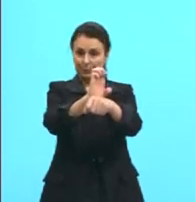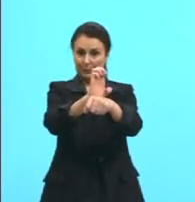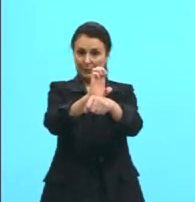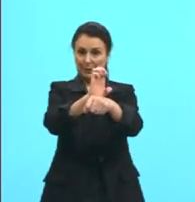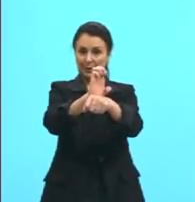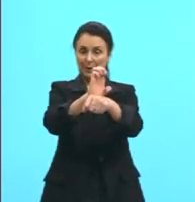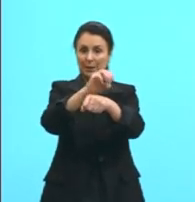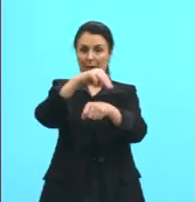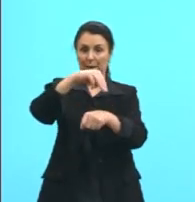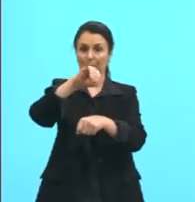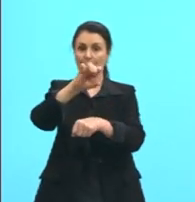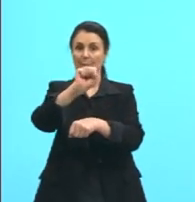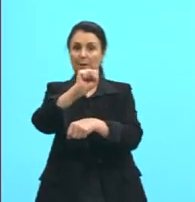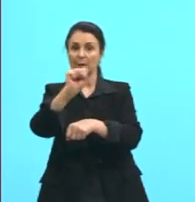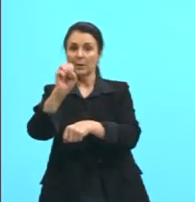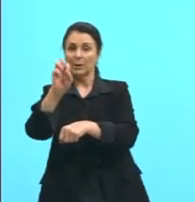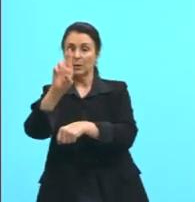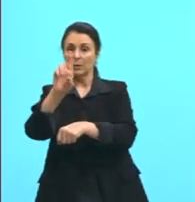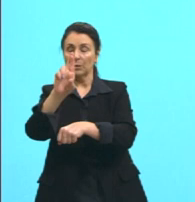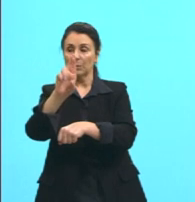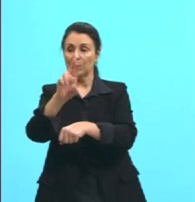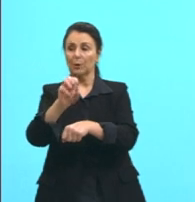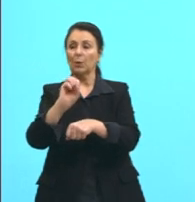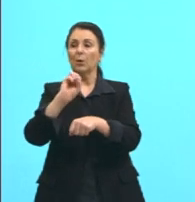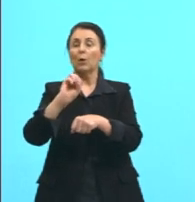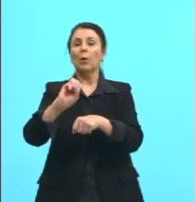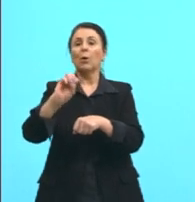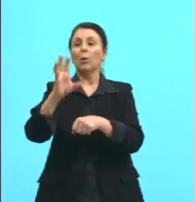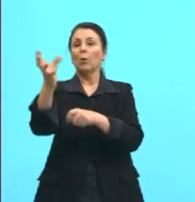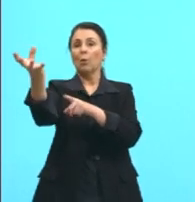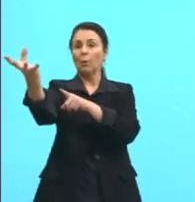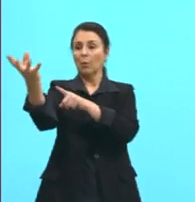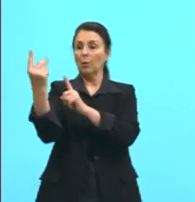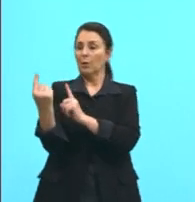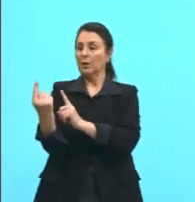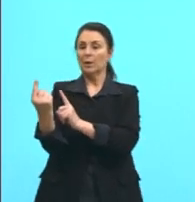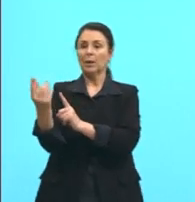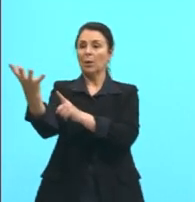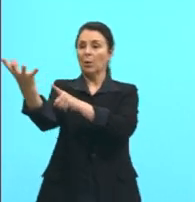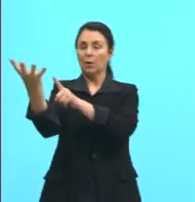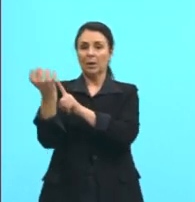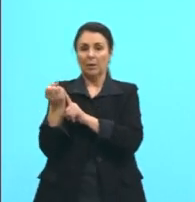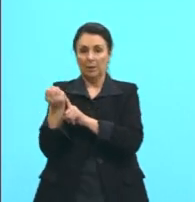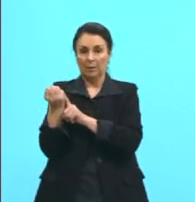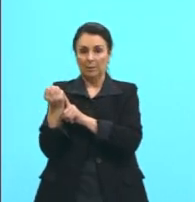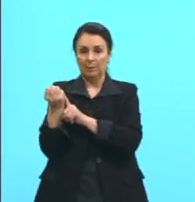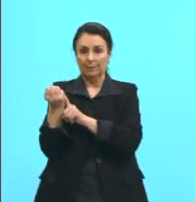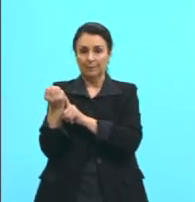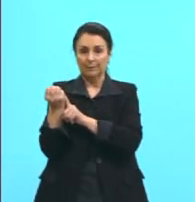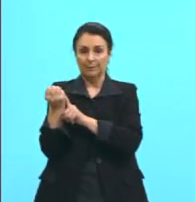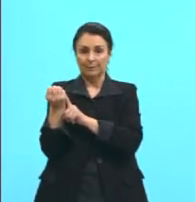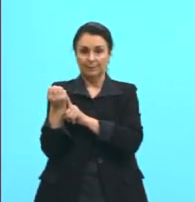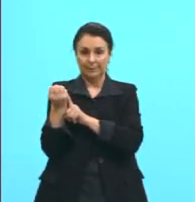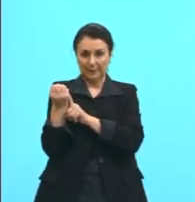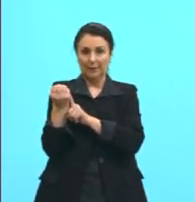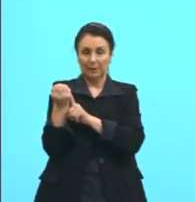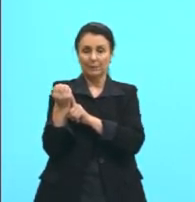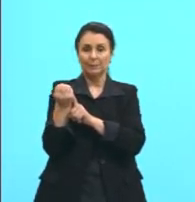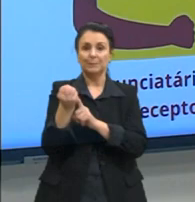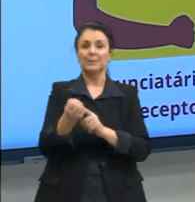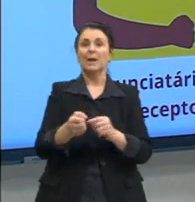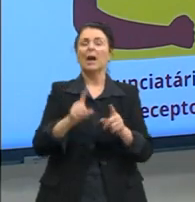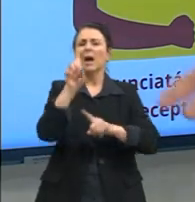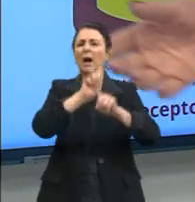E um segundo que eu vou chamar de enunciatário ou receptor. Alguns